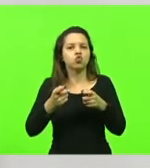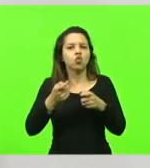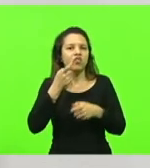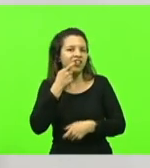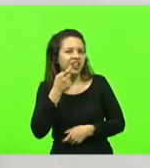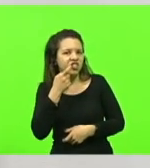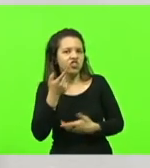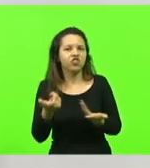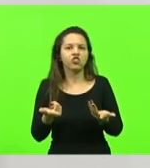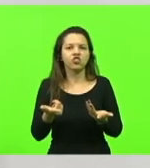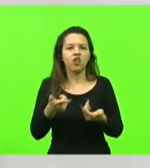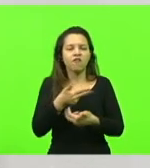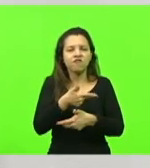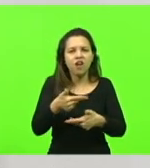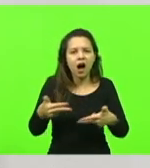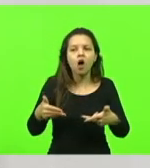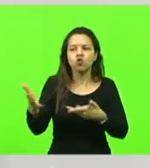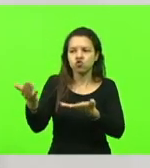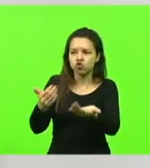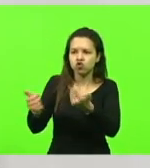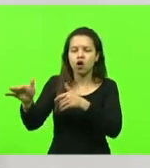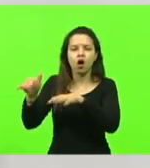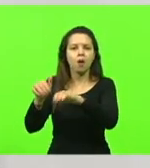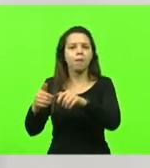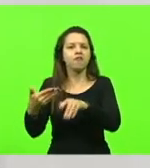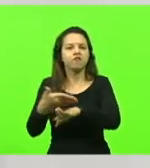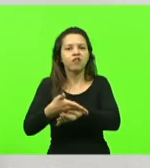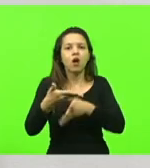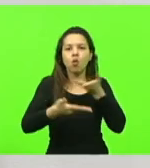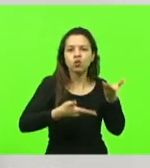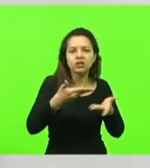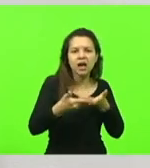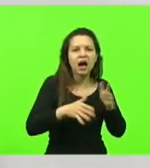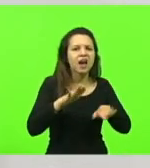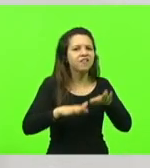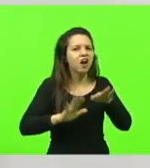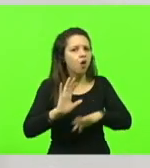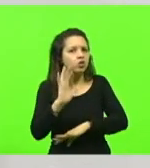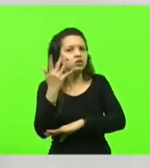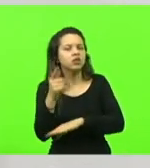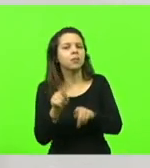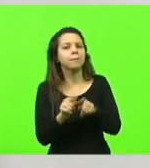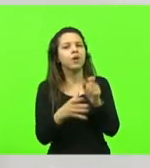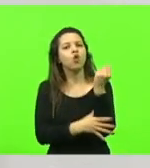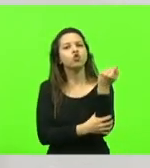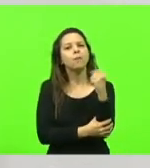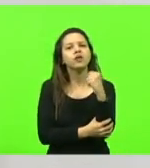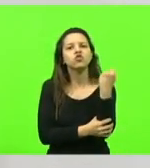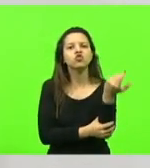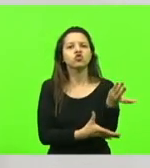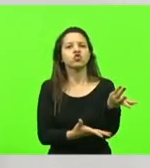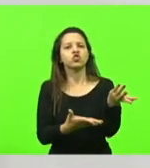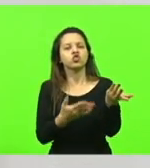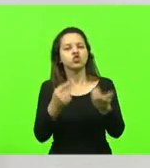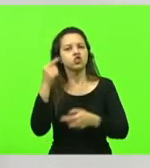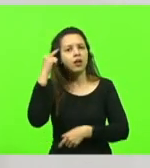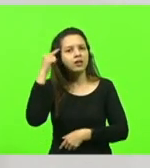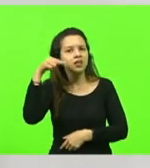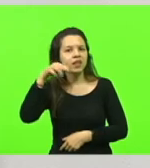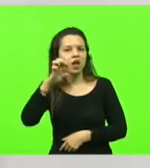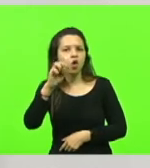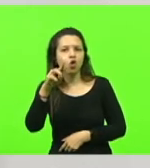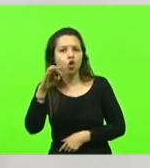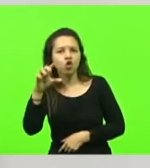fazer o tratamento de situações, muitas vezes, graves, ortopedistas, neurologistas, psiquiatras infantis,